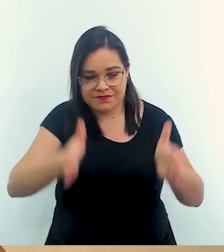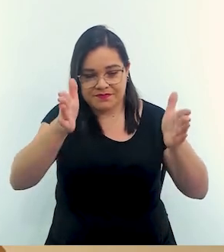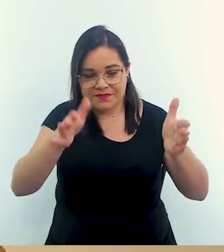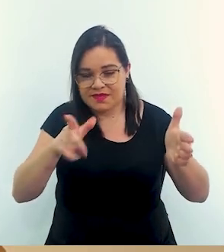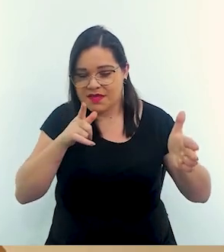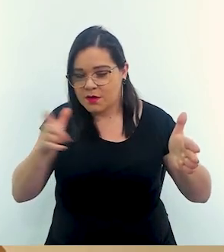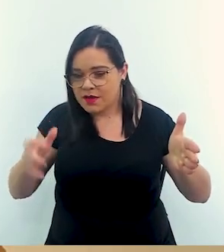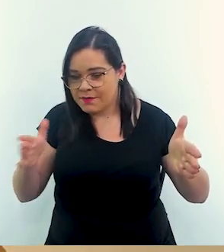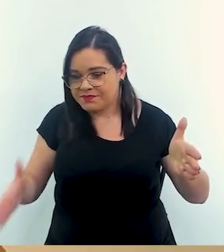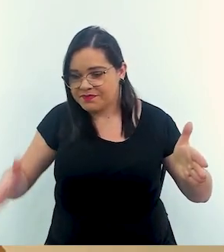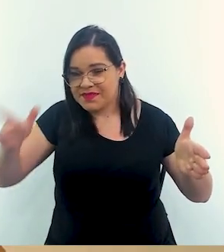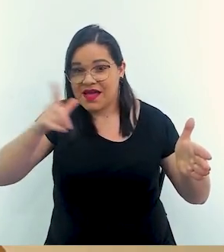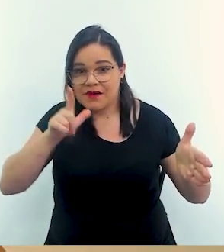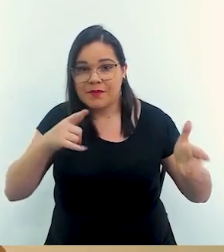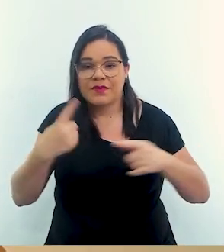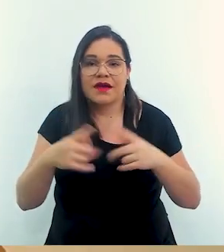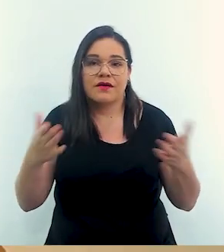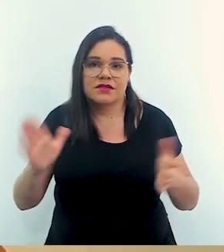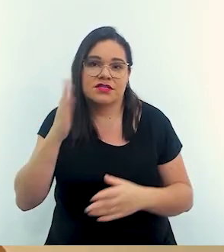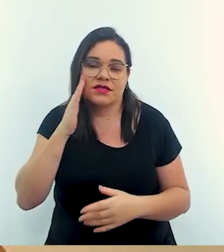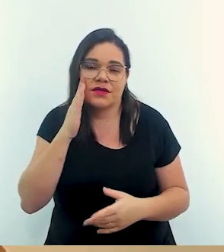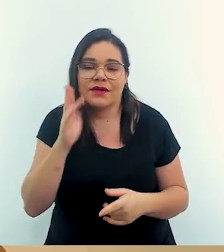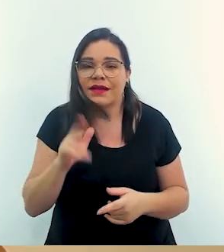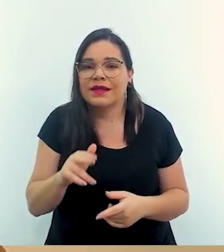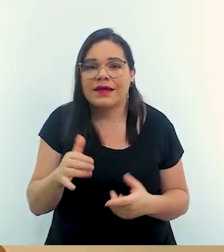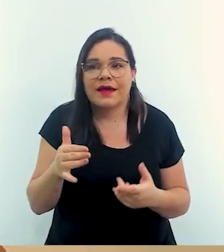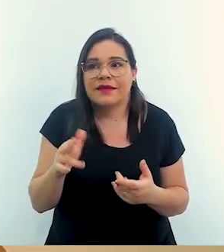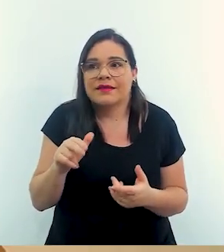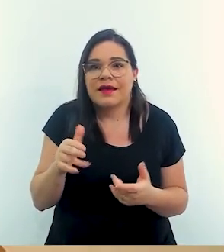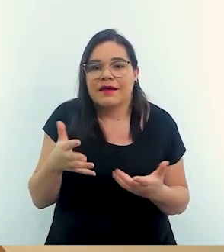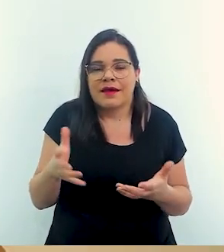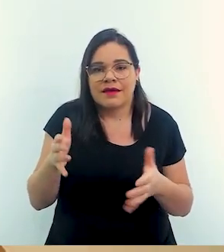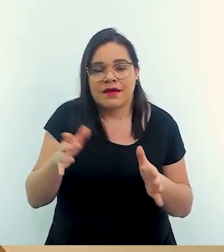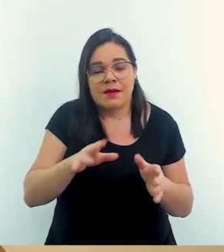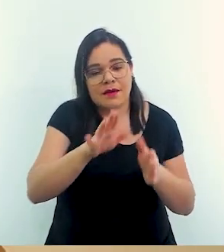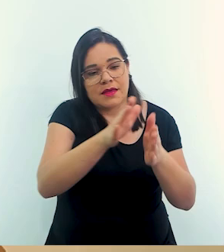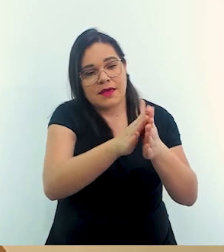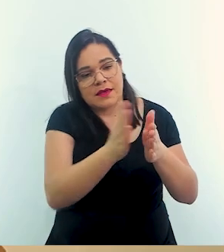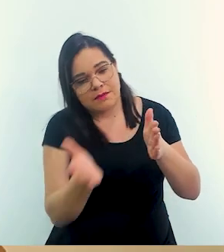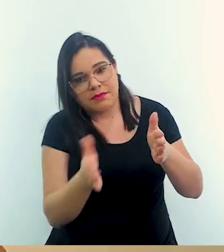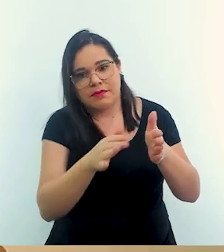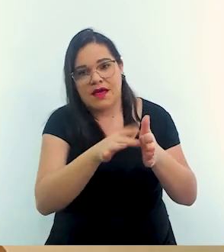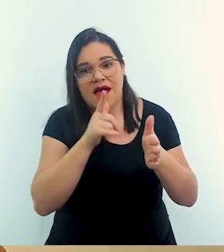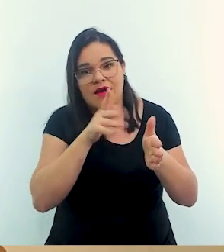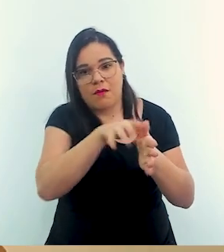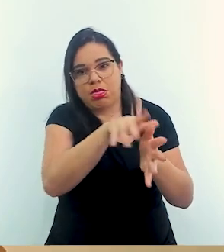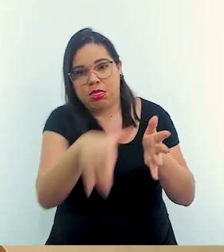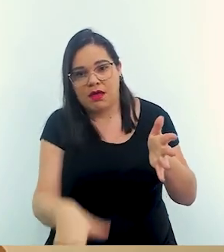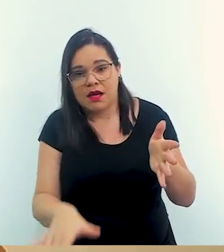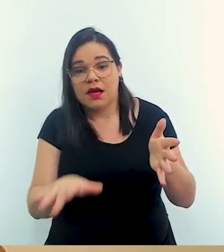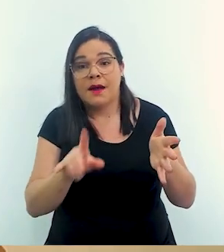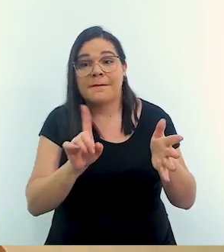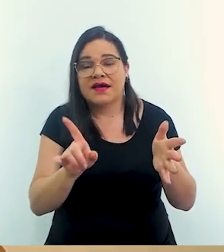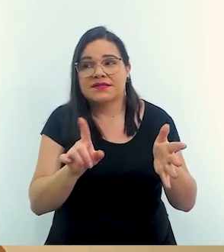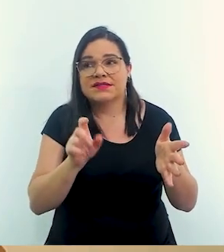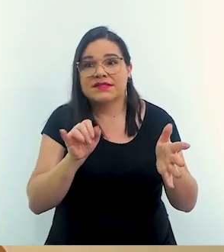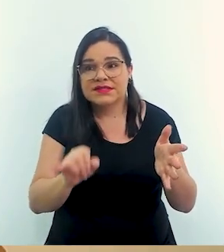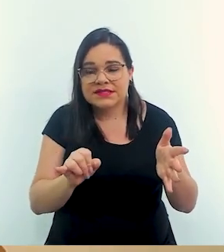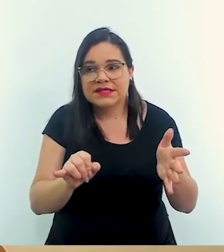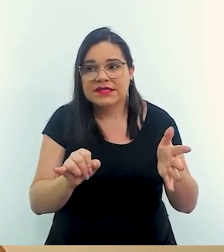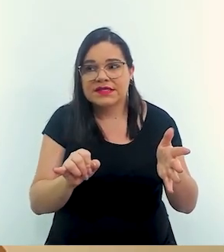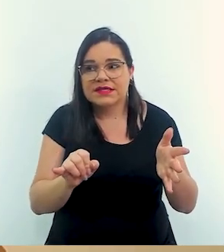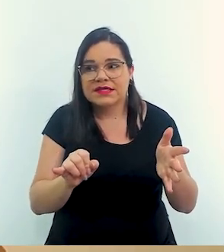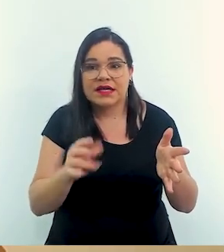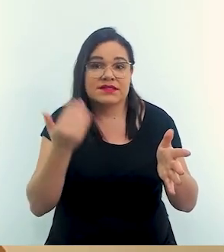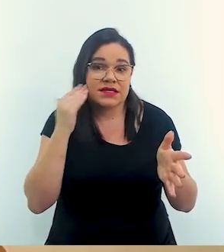uma barragem romper porque as mineradoras entenderam que ninguém quer que uma barragem rompa mas ela pode romper se ela romper as pessoas precisam de